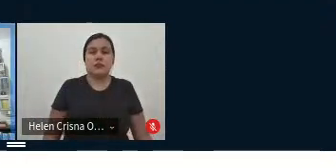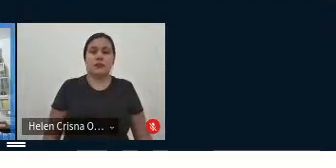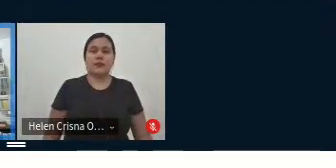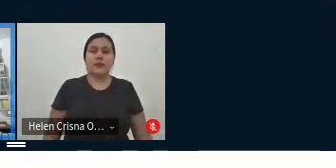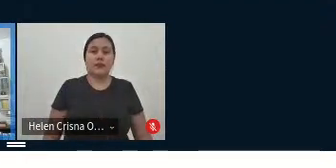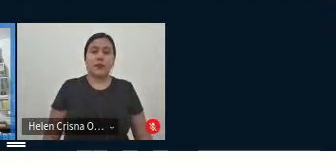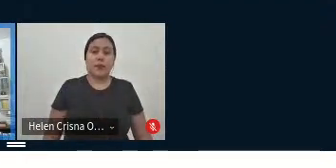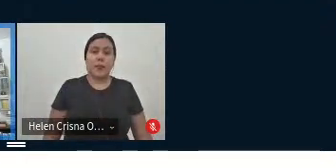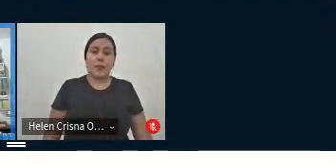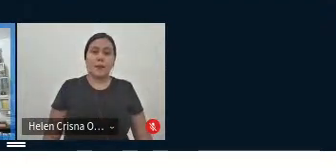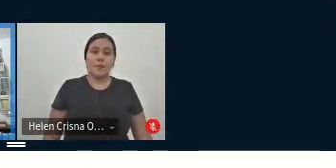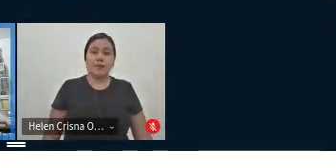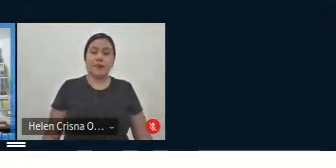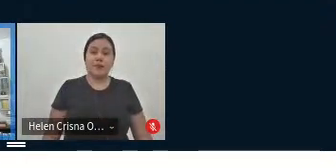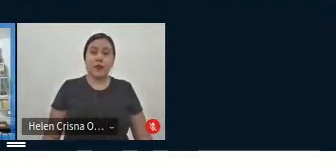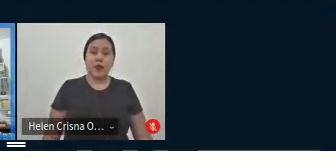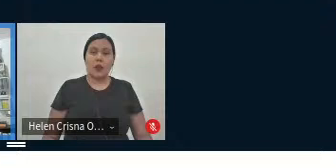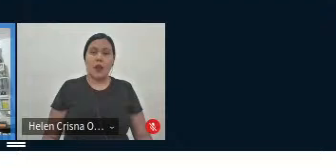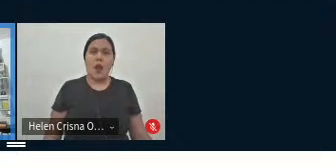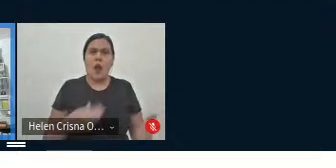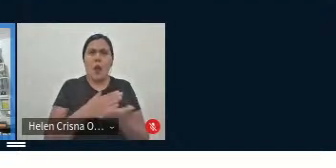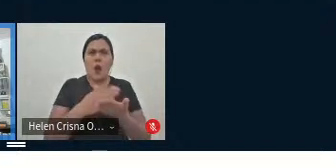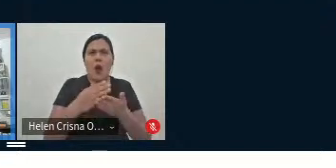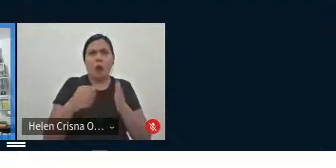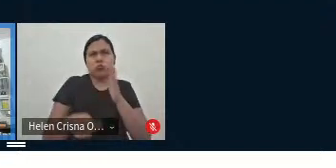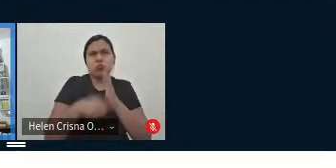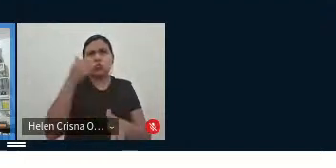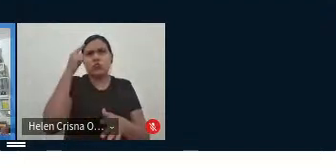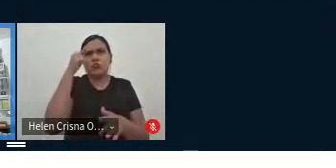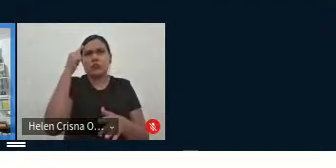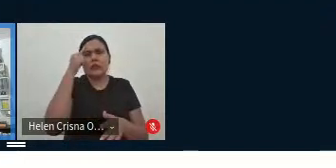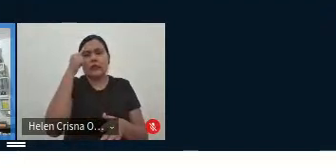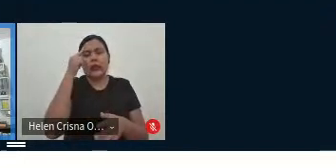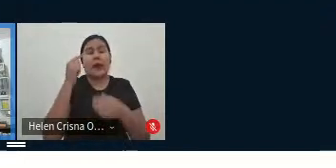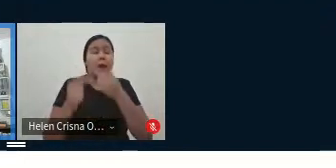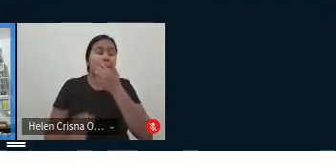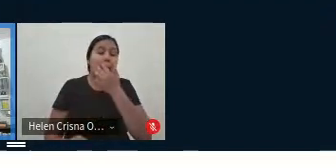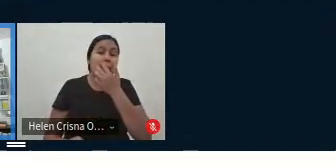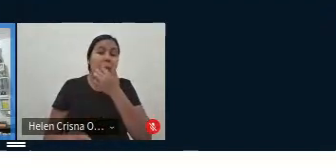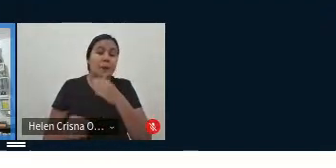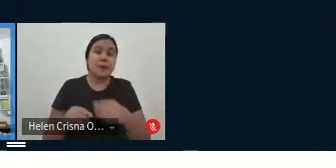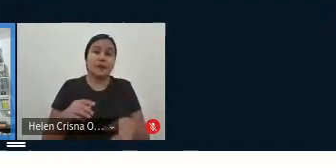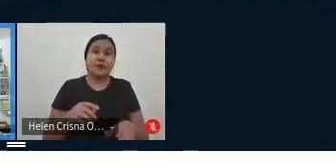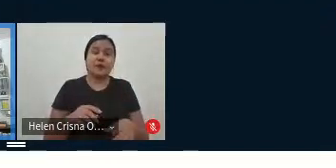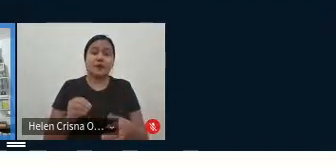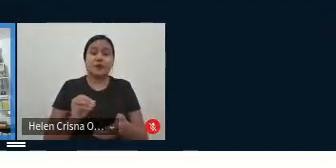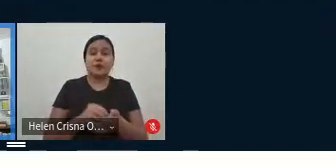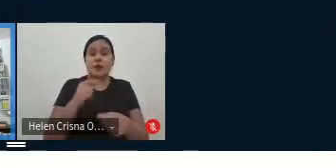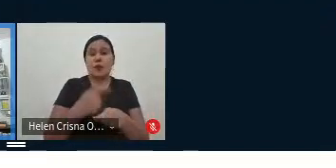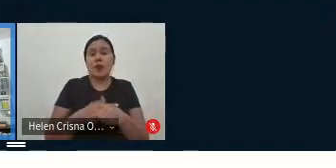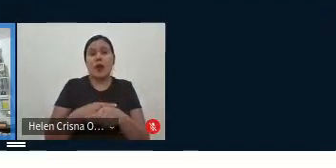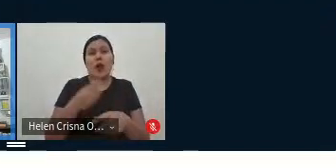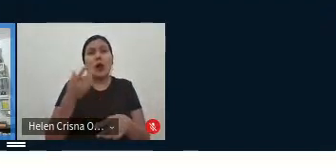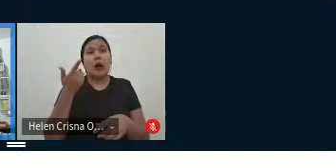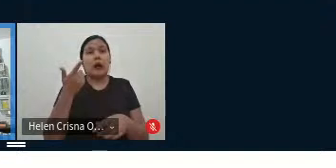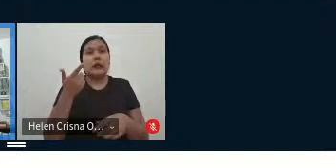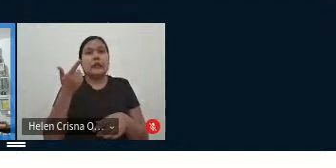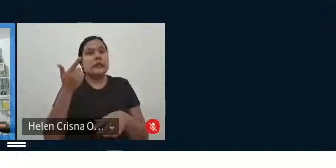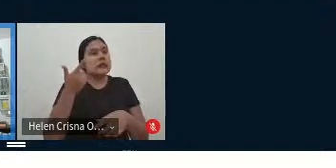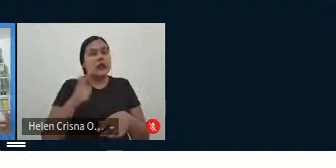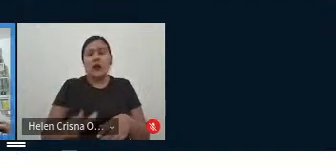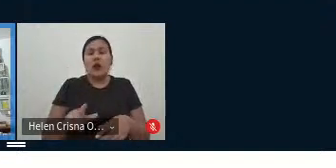E nasceu, a primeira ideia era traduzir Lavalovara, mas, por questão de tempo, não foi possível, né?